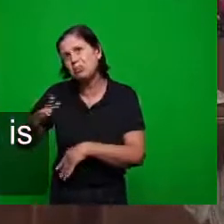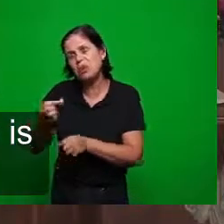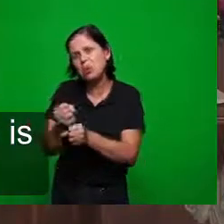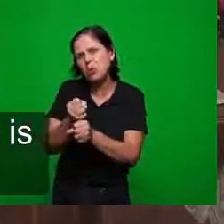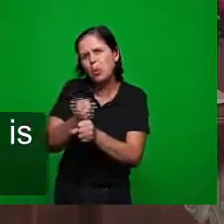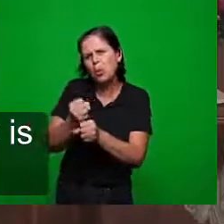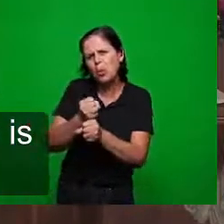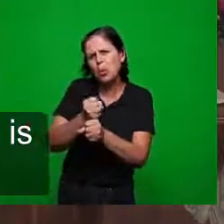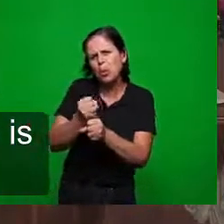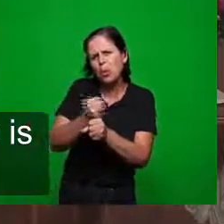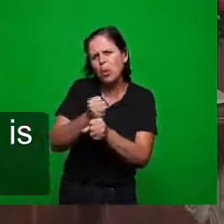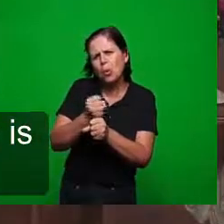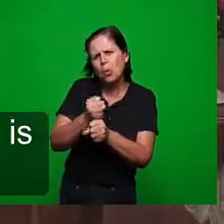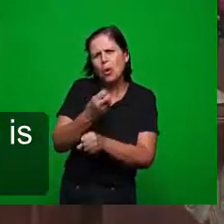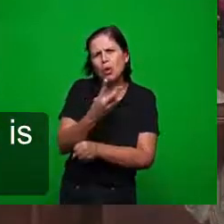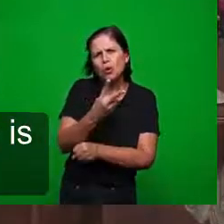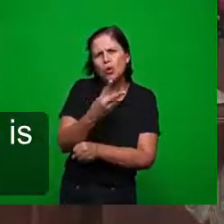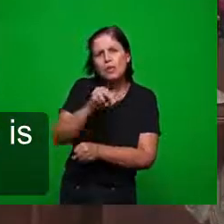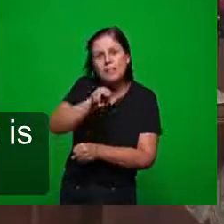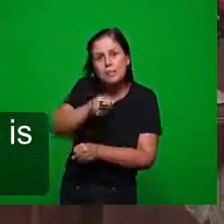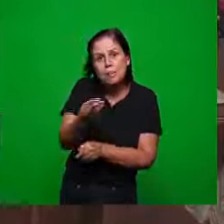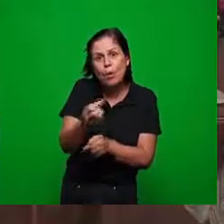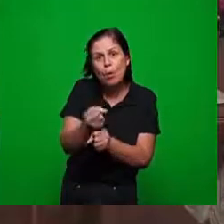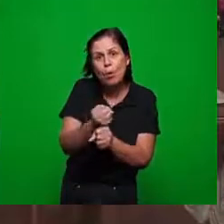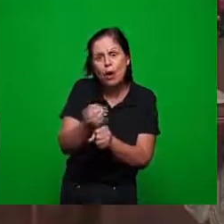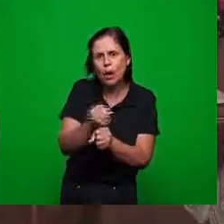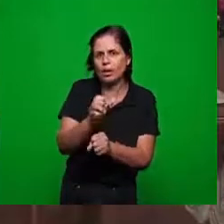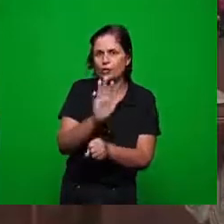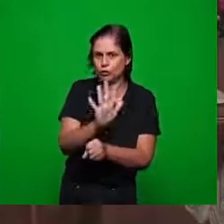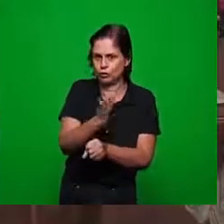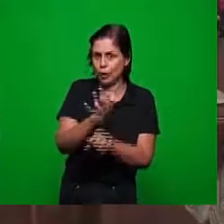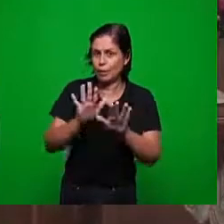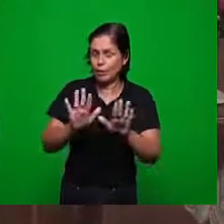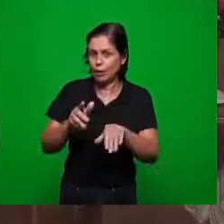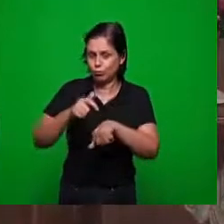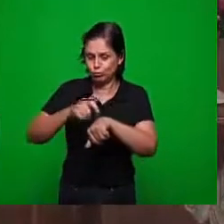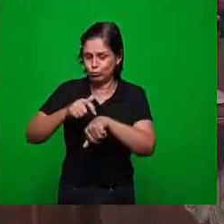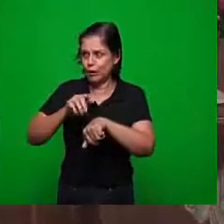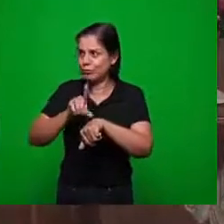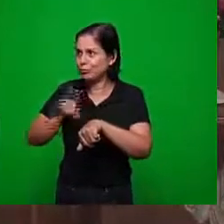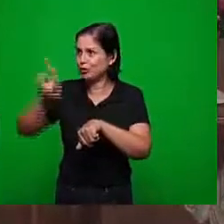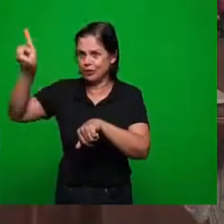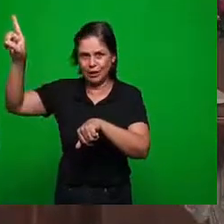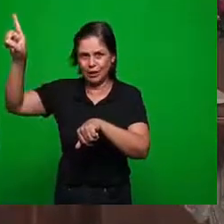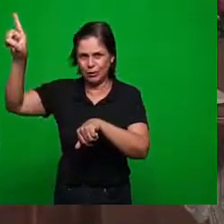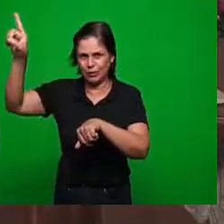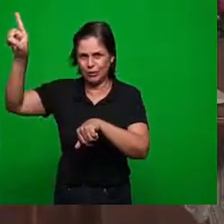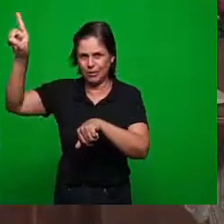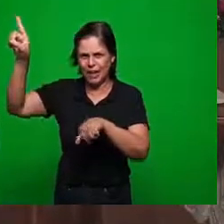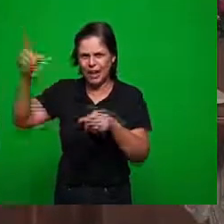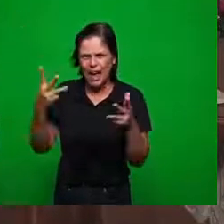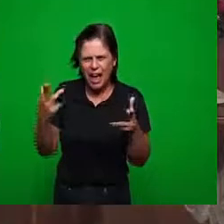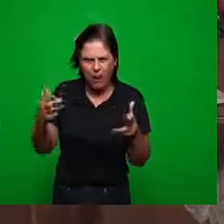diante dele que é o tempo de Deus E o tempo de Deus é marcado por sinais